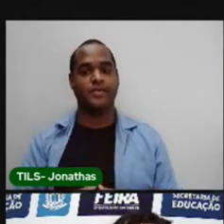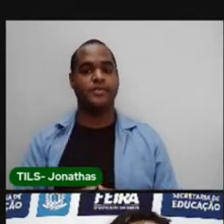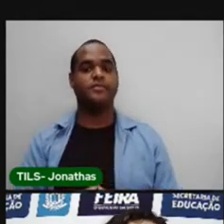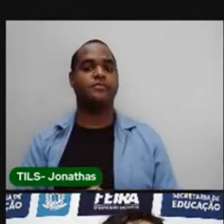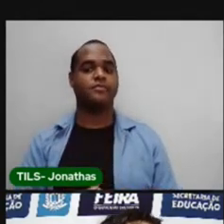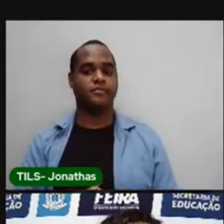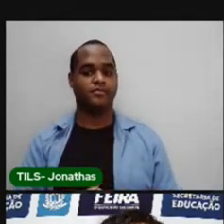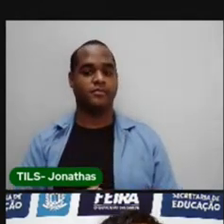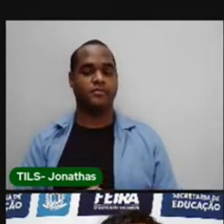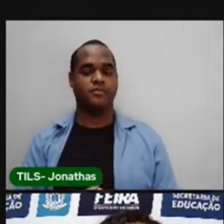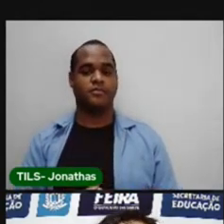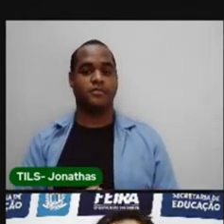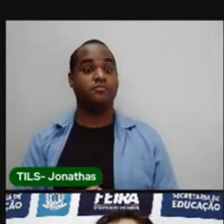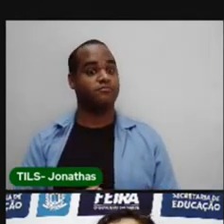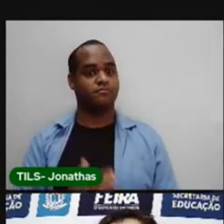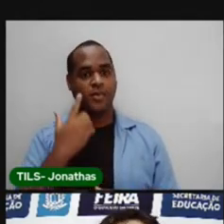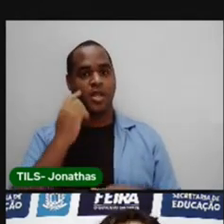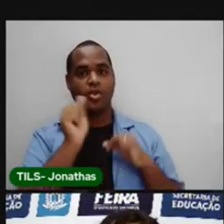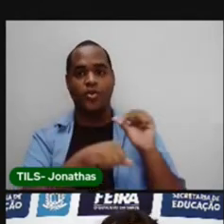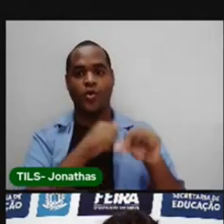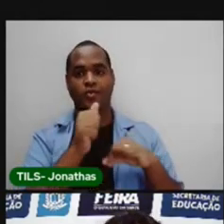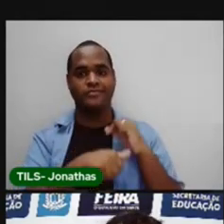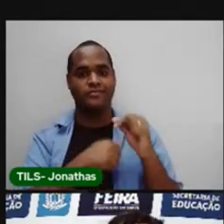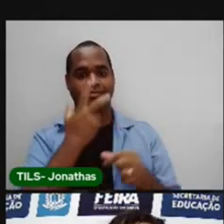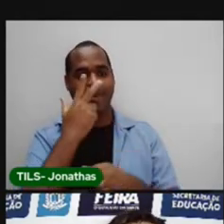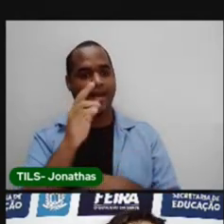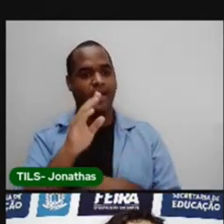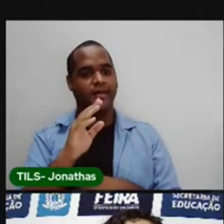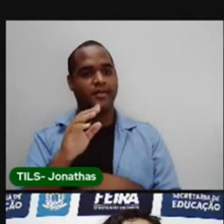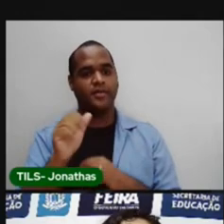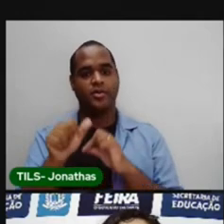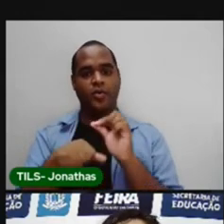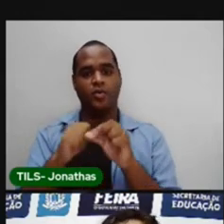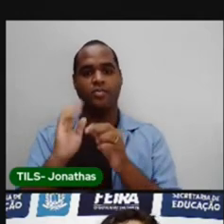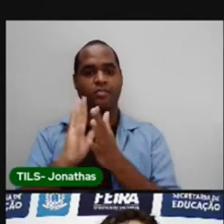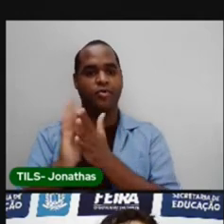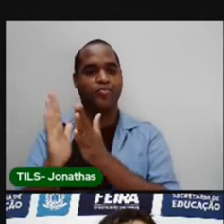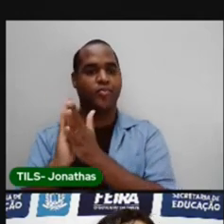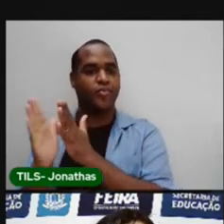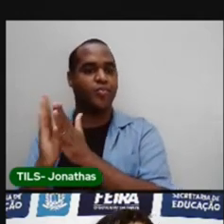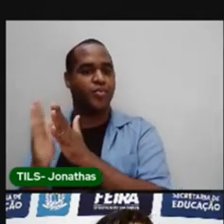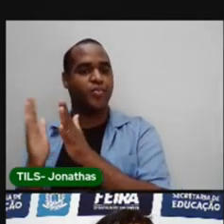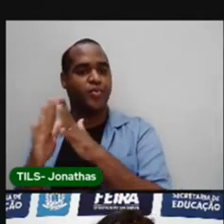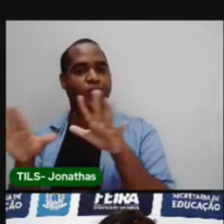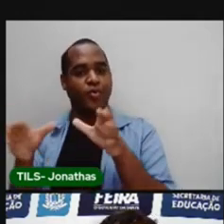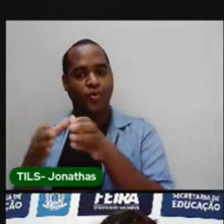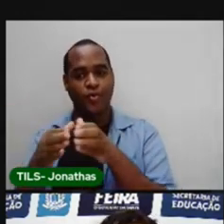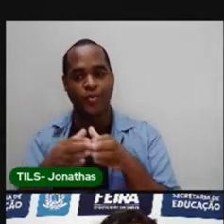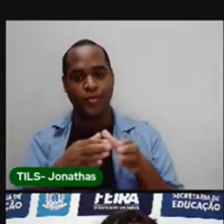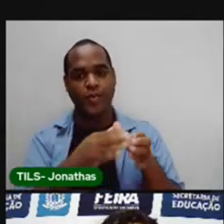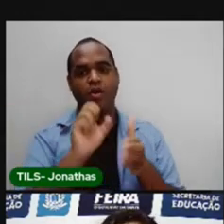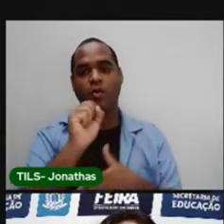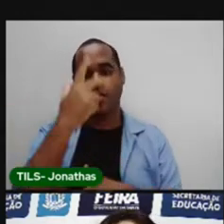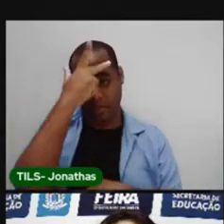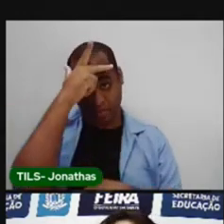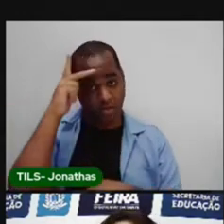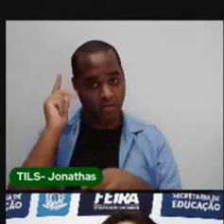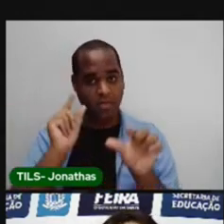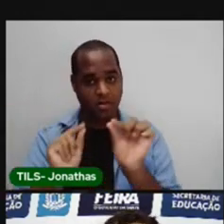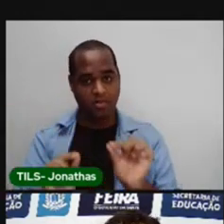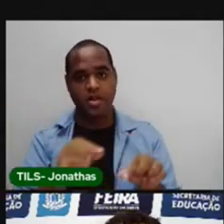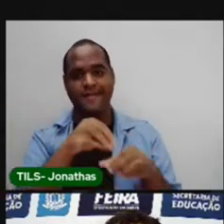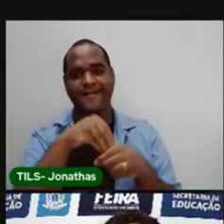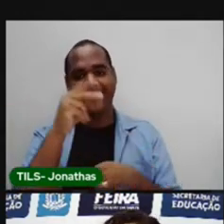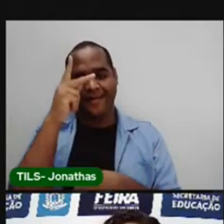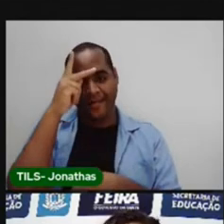Certo? Ele virou bandoleiro e liderou um bando de oito pessoas. E